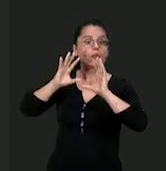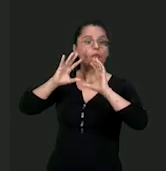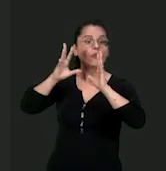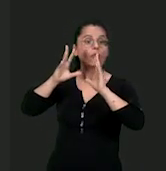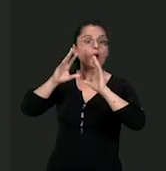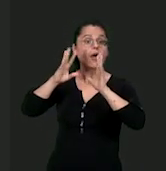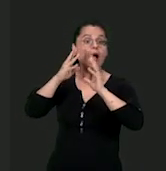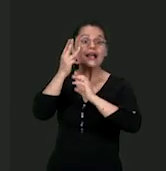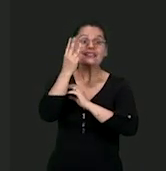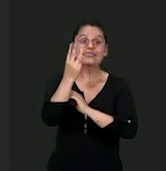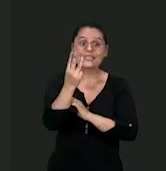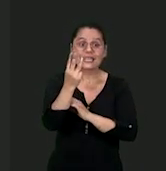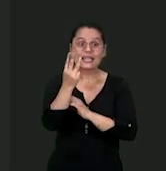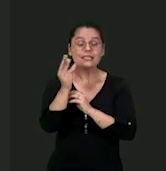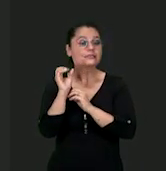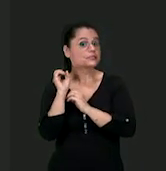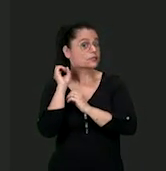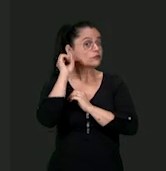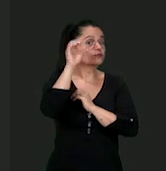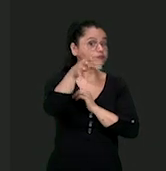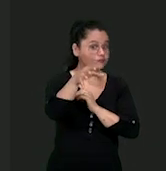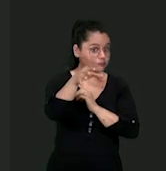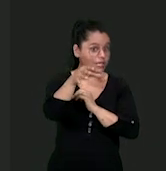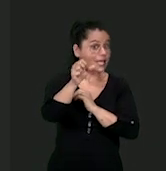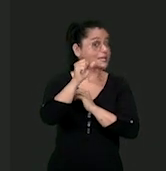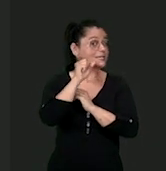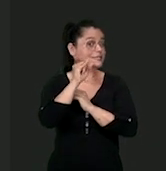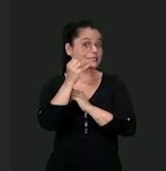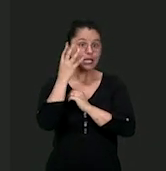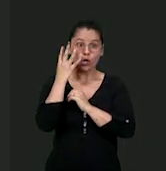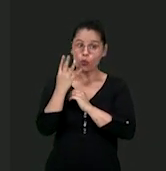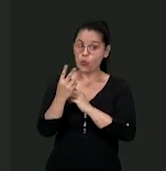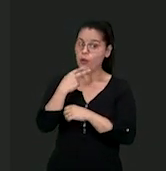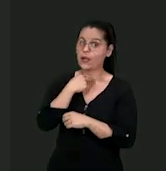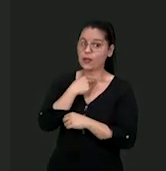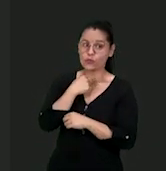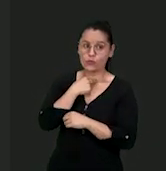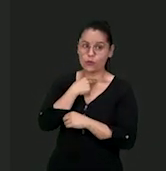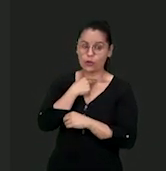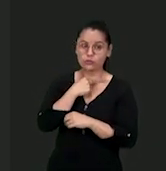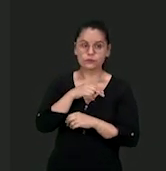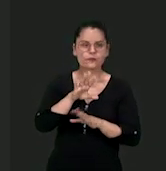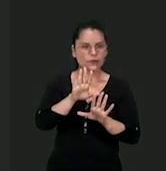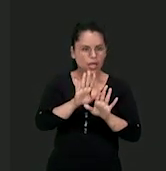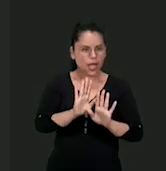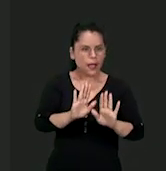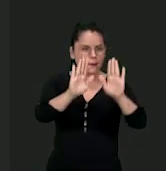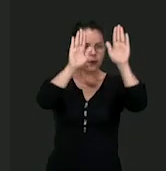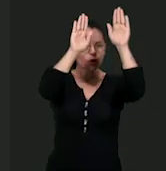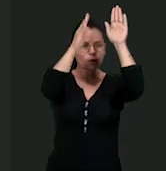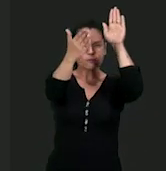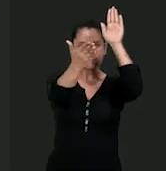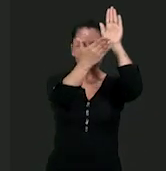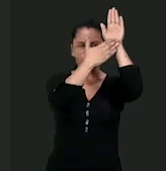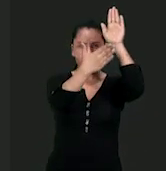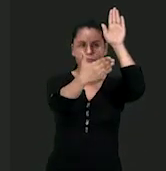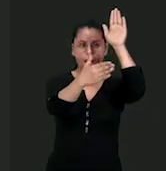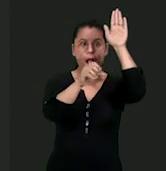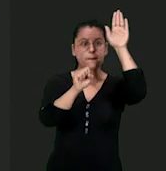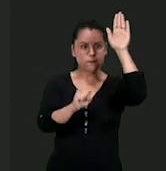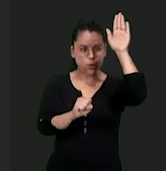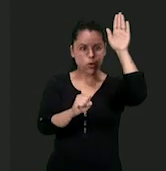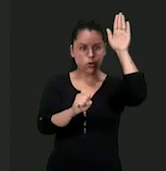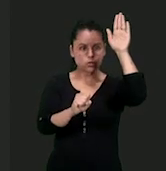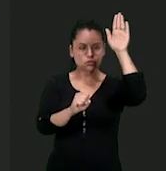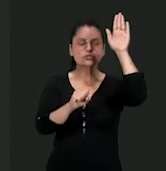toques pra devolver a bola pro outro lado. Ok? Lembrando que aqui não conta o bloqueio, tá pessoal? O mesmo jogador pode bloquear e pegar a